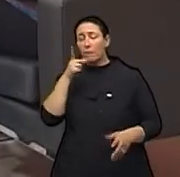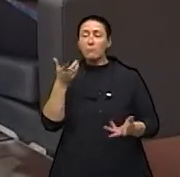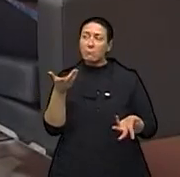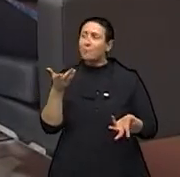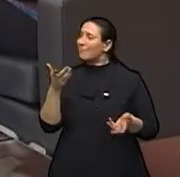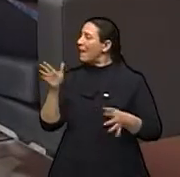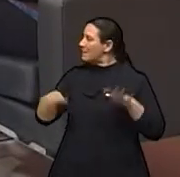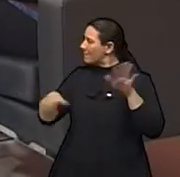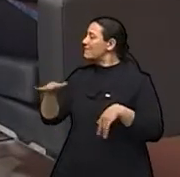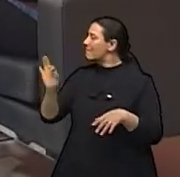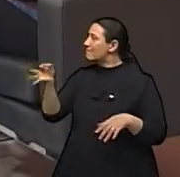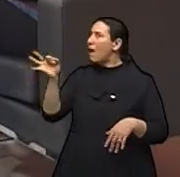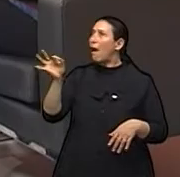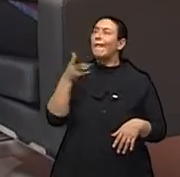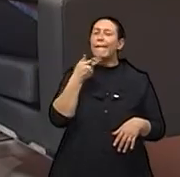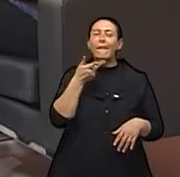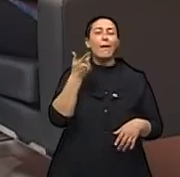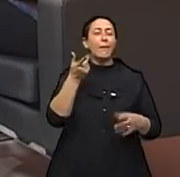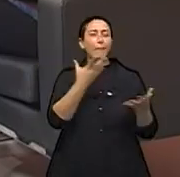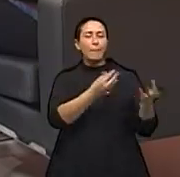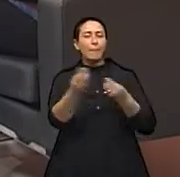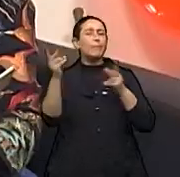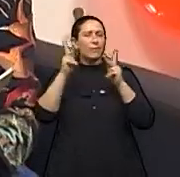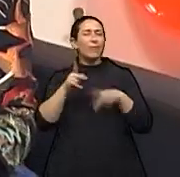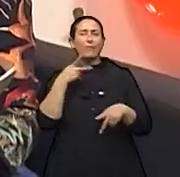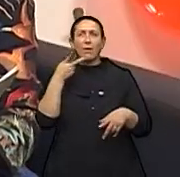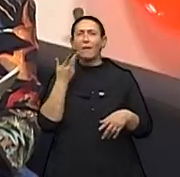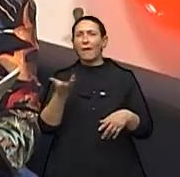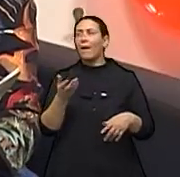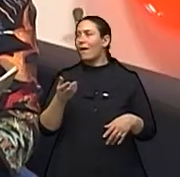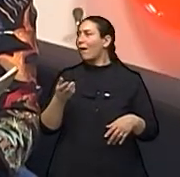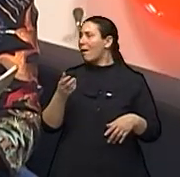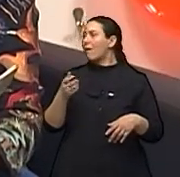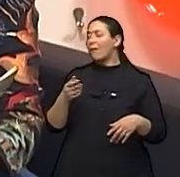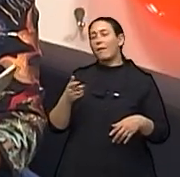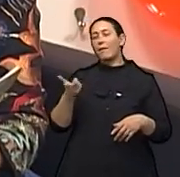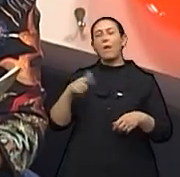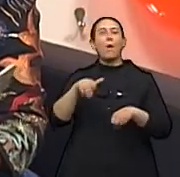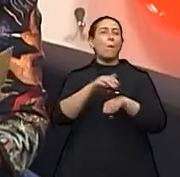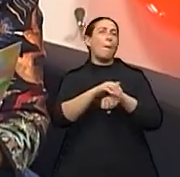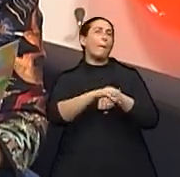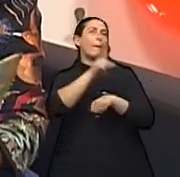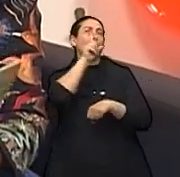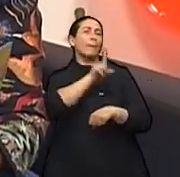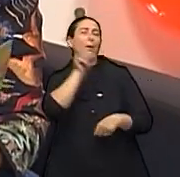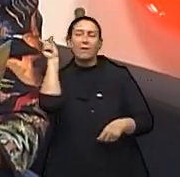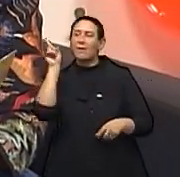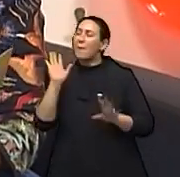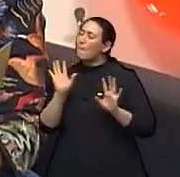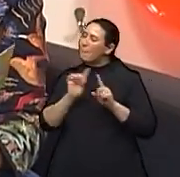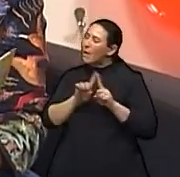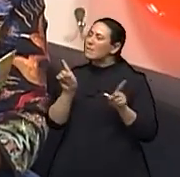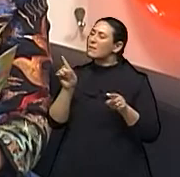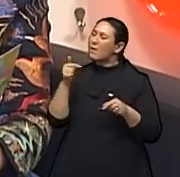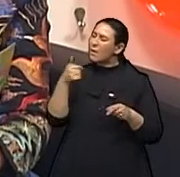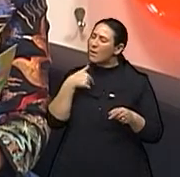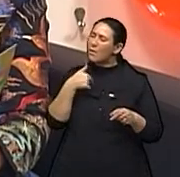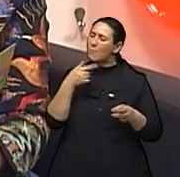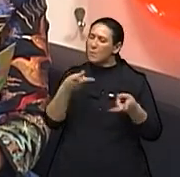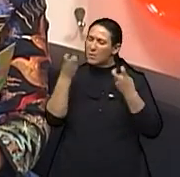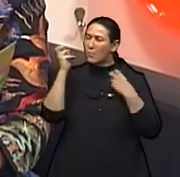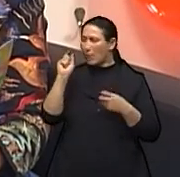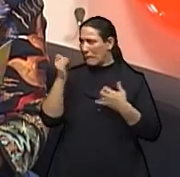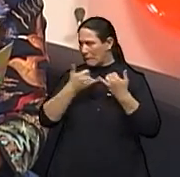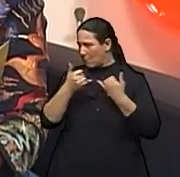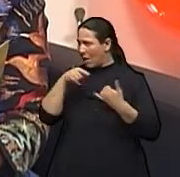assim, ditados populares que trazem isso, né? Que a gente sabe que não é isso. Mas o que me chama a atenção é que esse tipo de